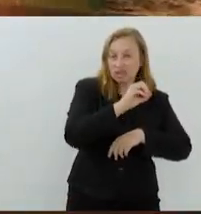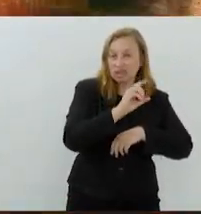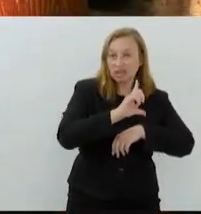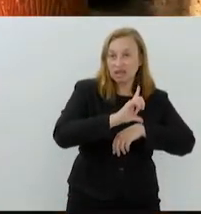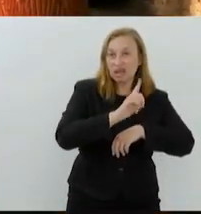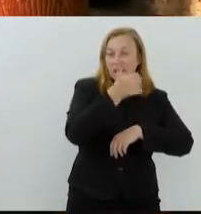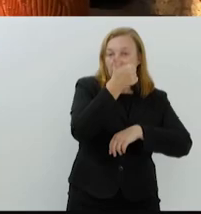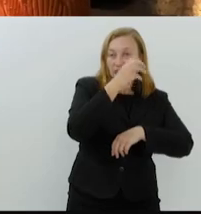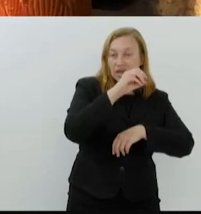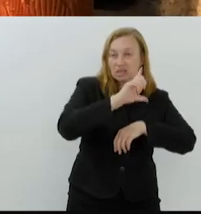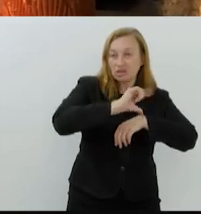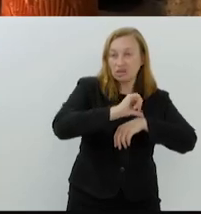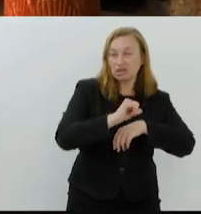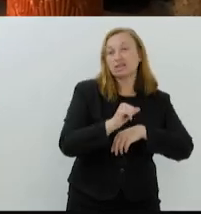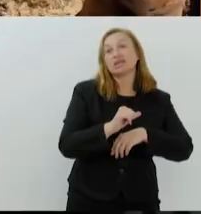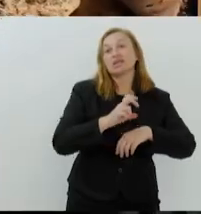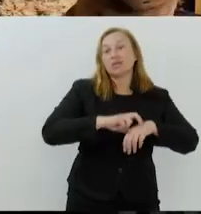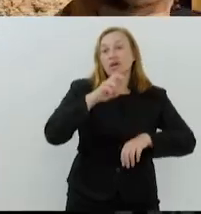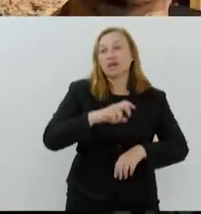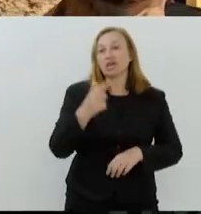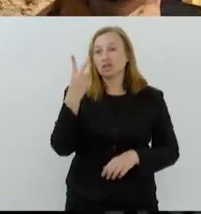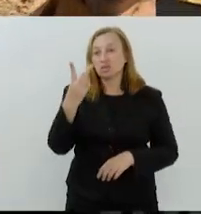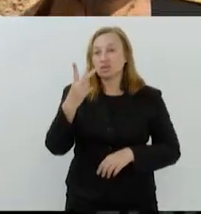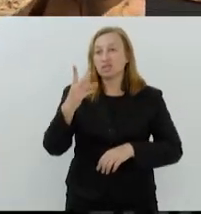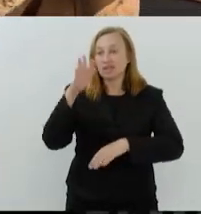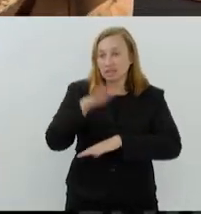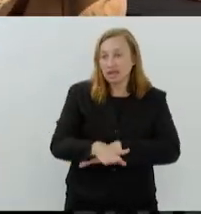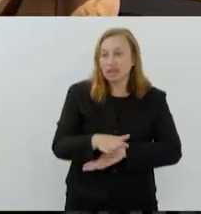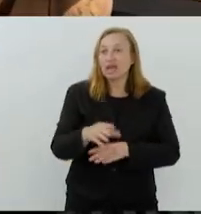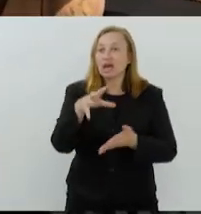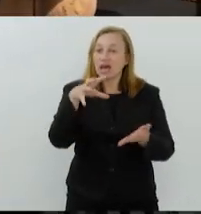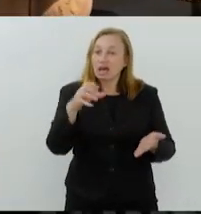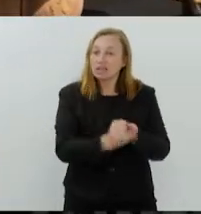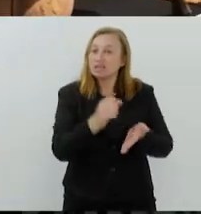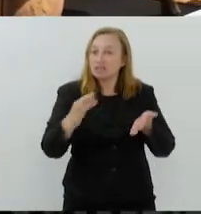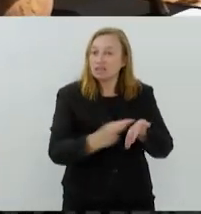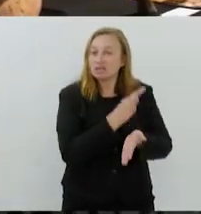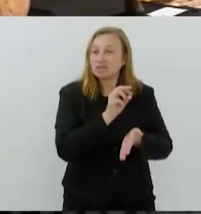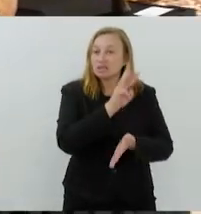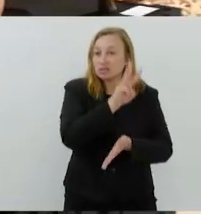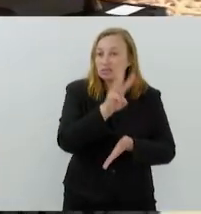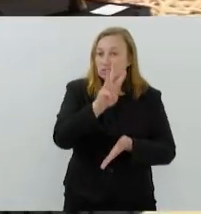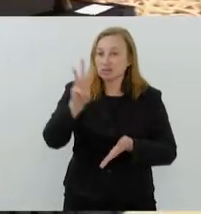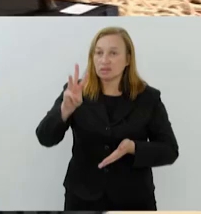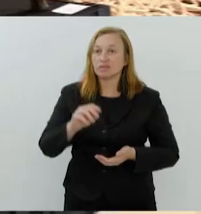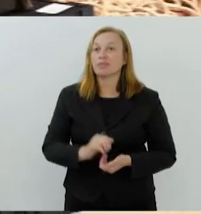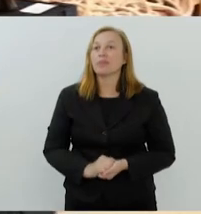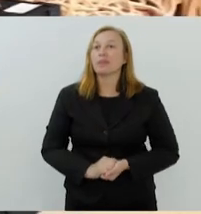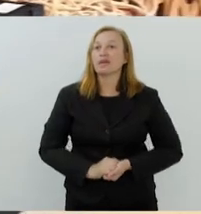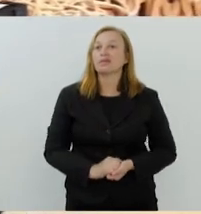manhã e às 2 da tarde. As inscrições devem ser feitas no site da Neltur.